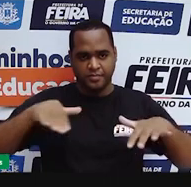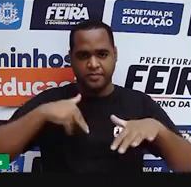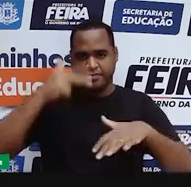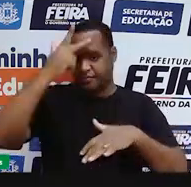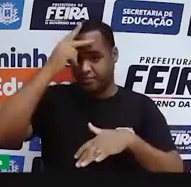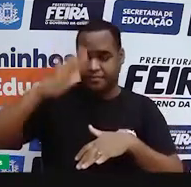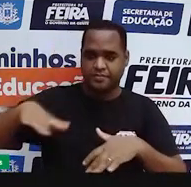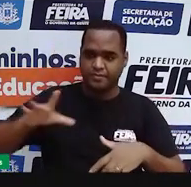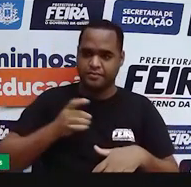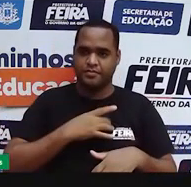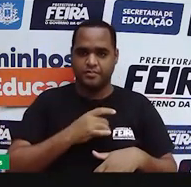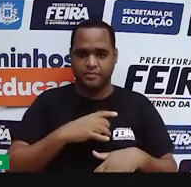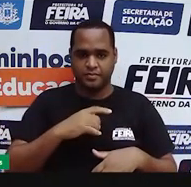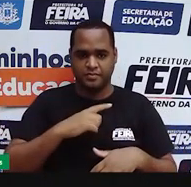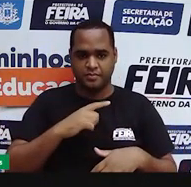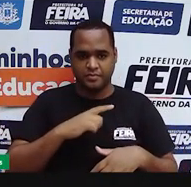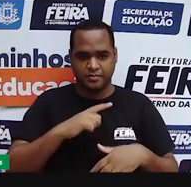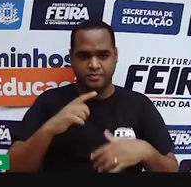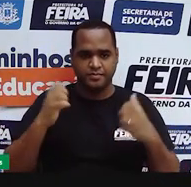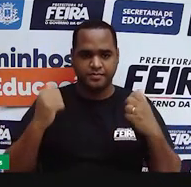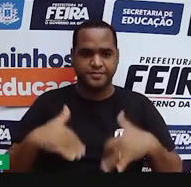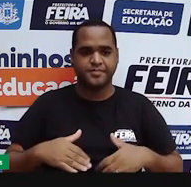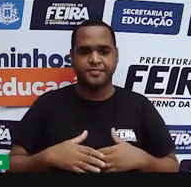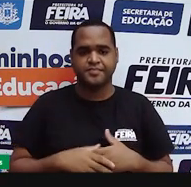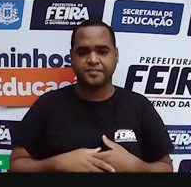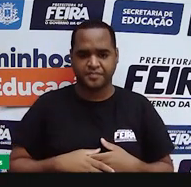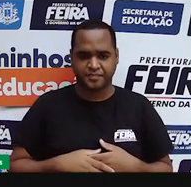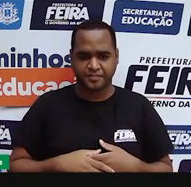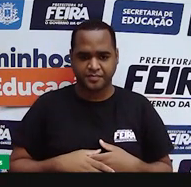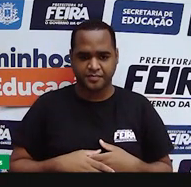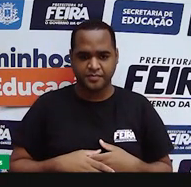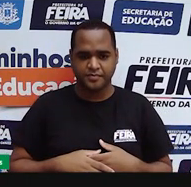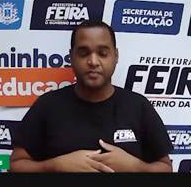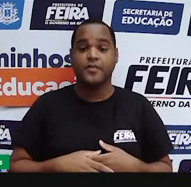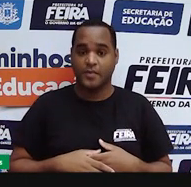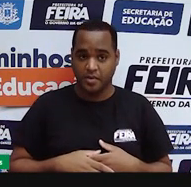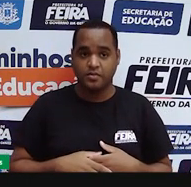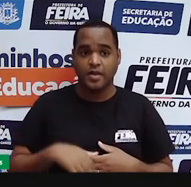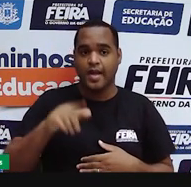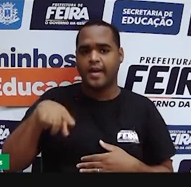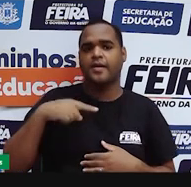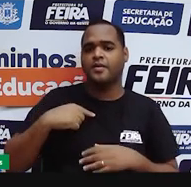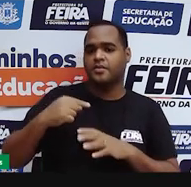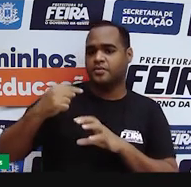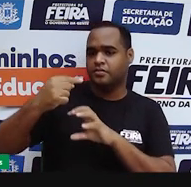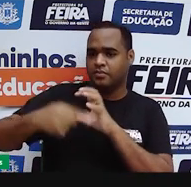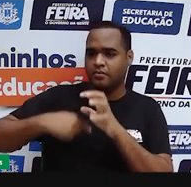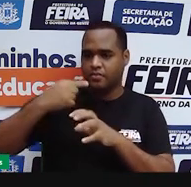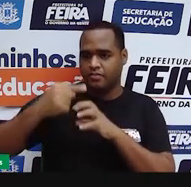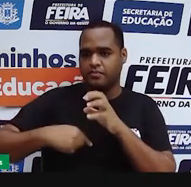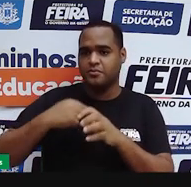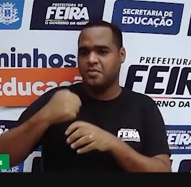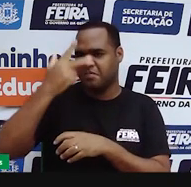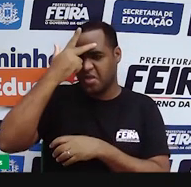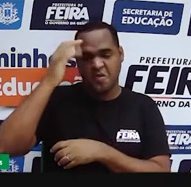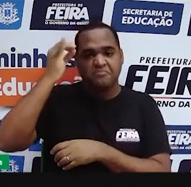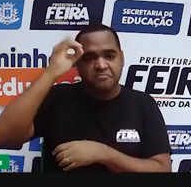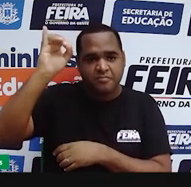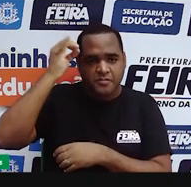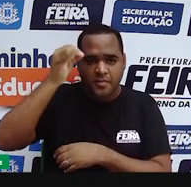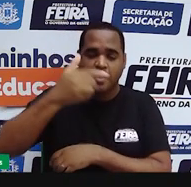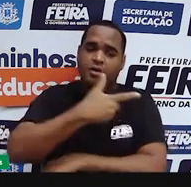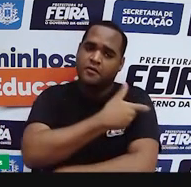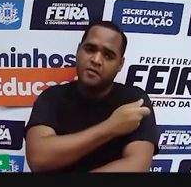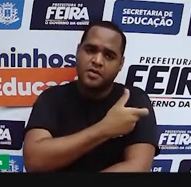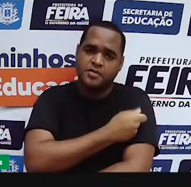população. E esse movimento antivacina, ele é mundial, não é exclusivo aqui do Brasil. E as fake news são